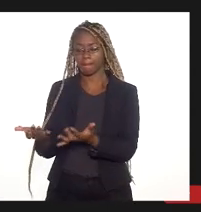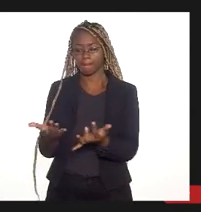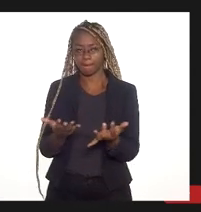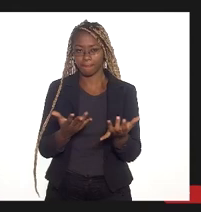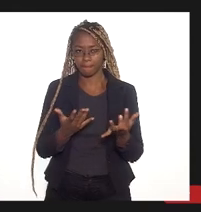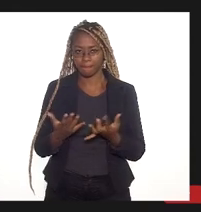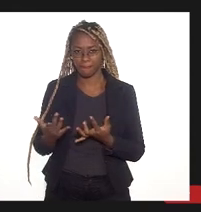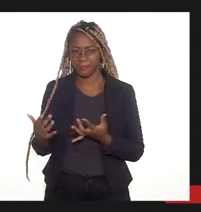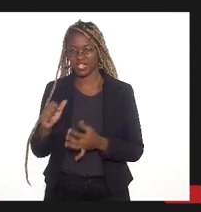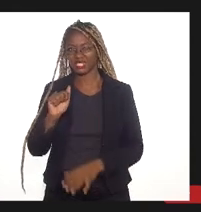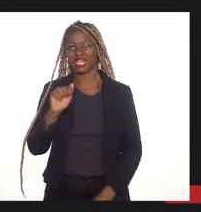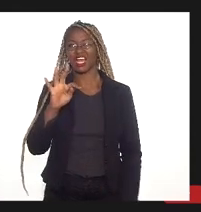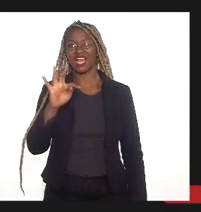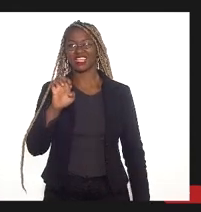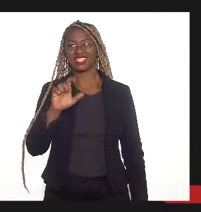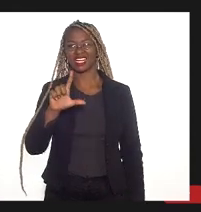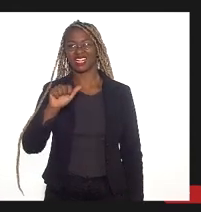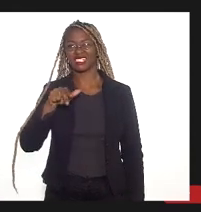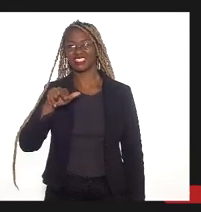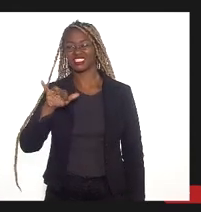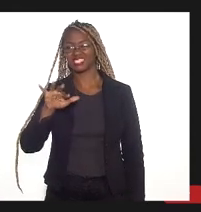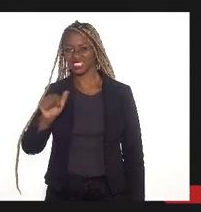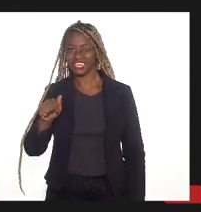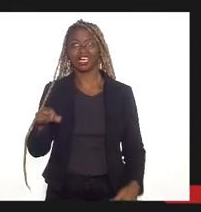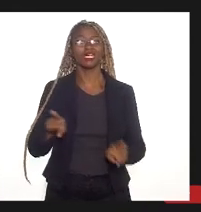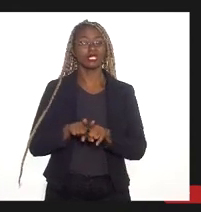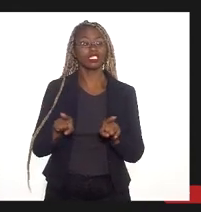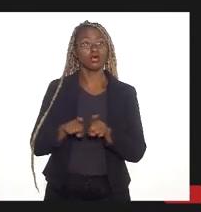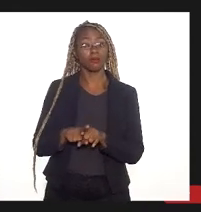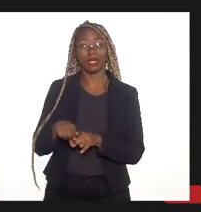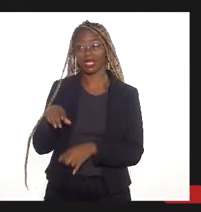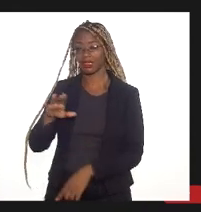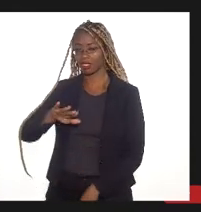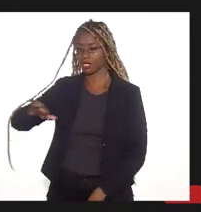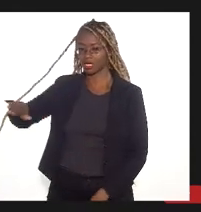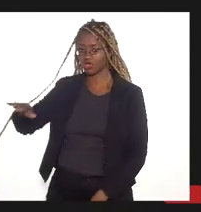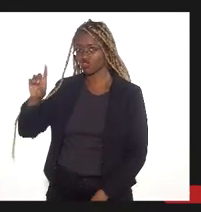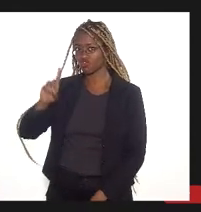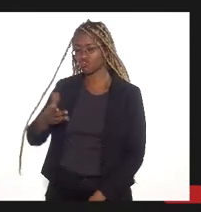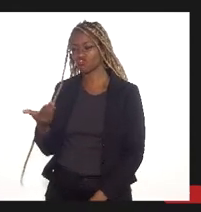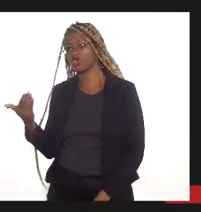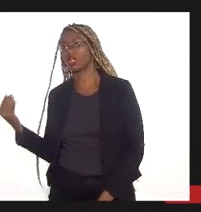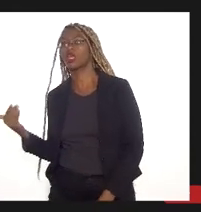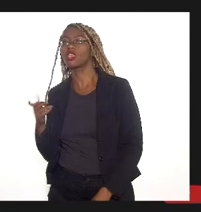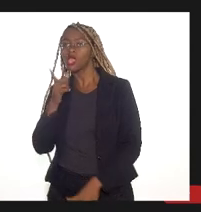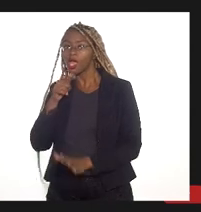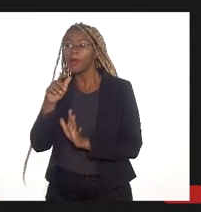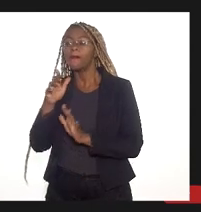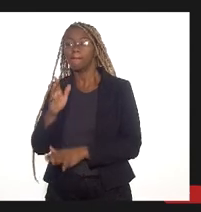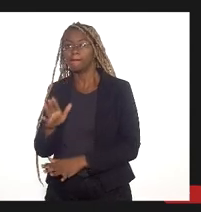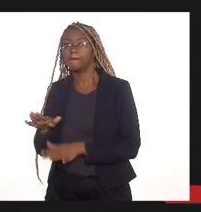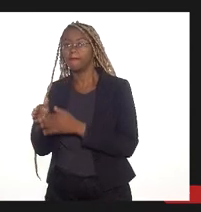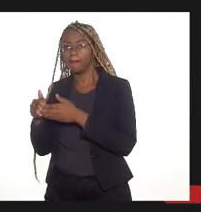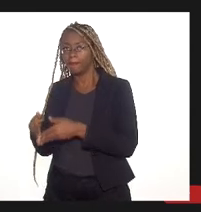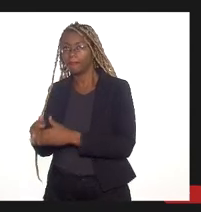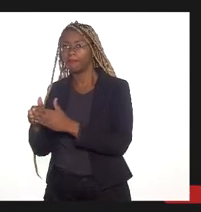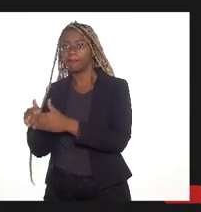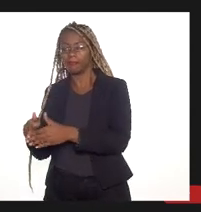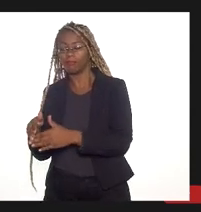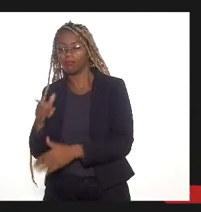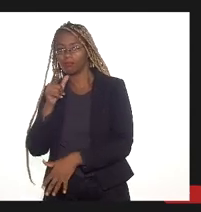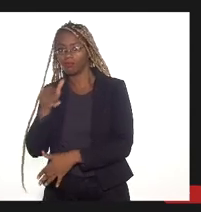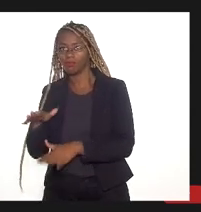área, nós temos, na área de marinha é a área direita, já encontrando a Baía de Guanabara, nós encontramos